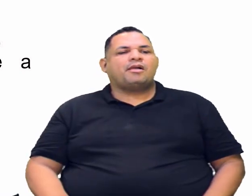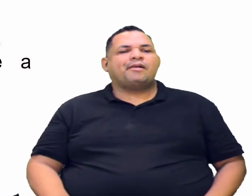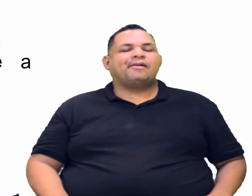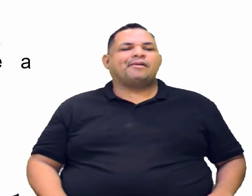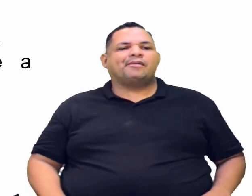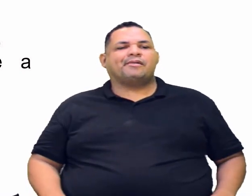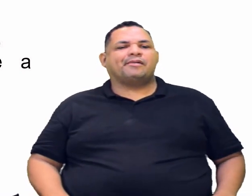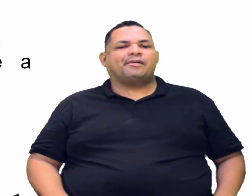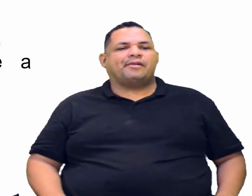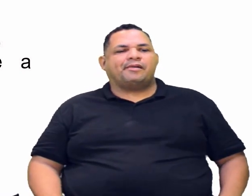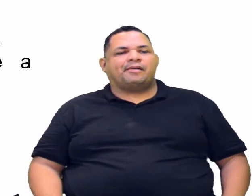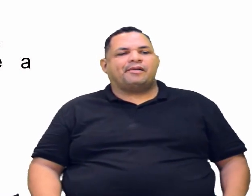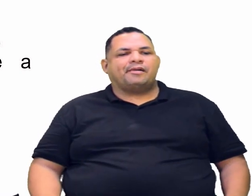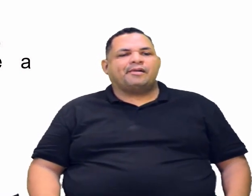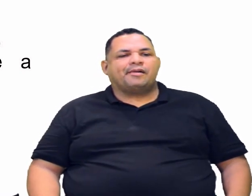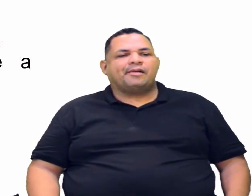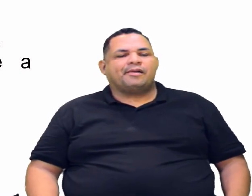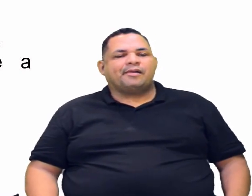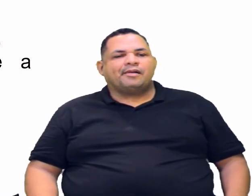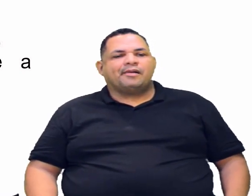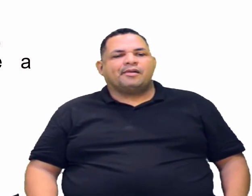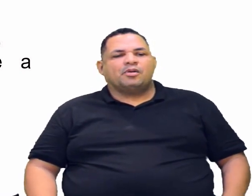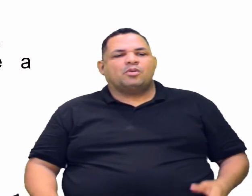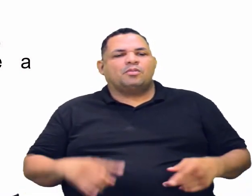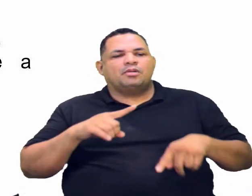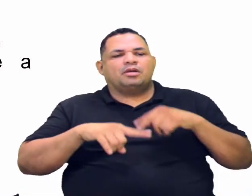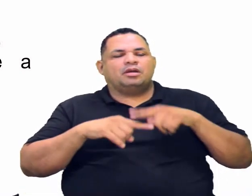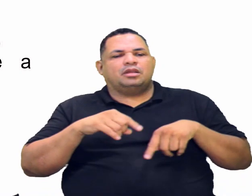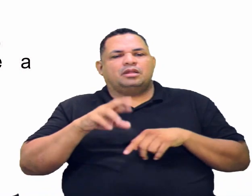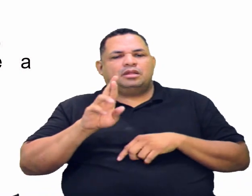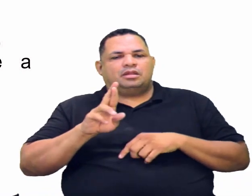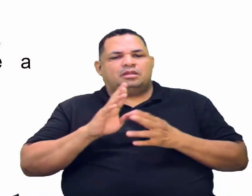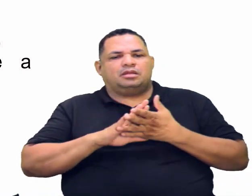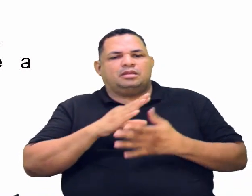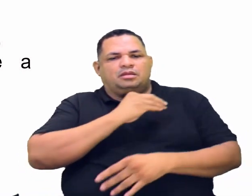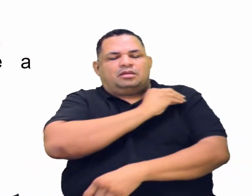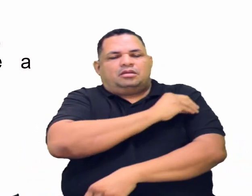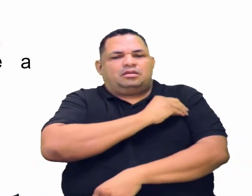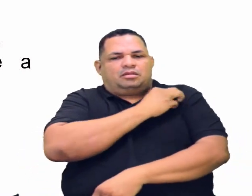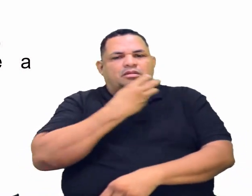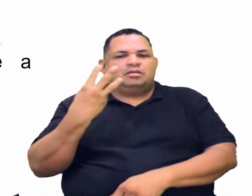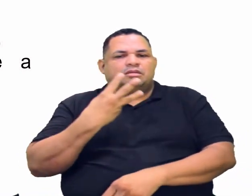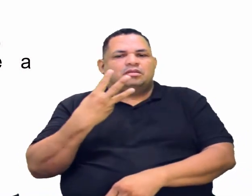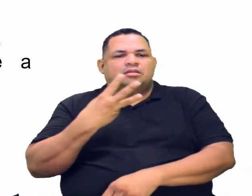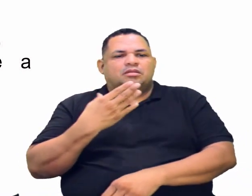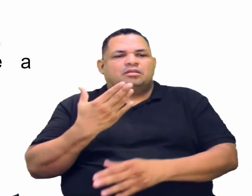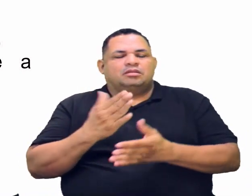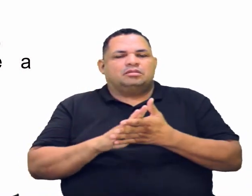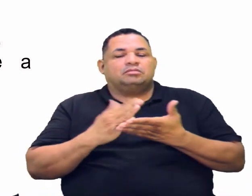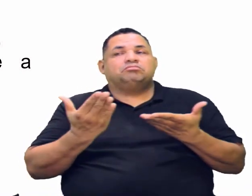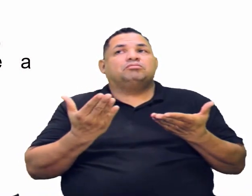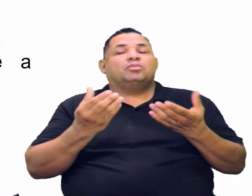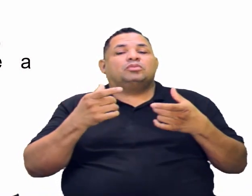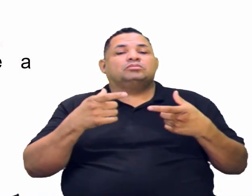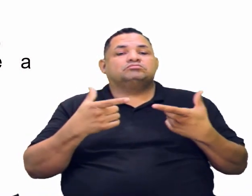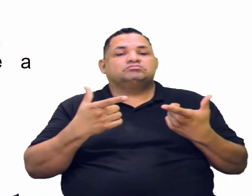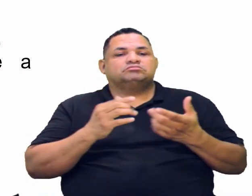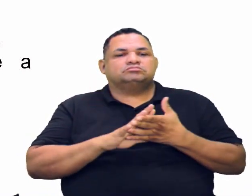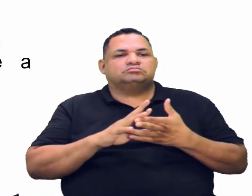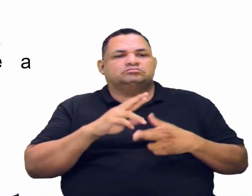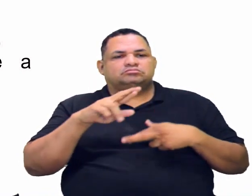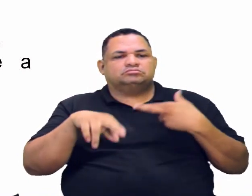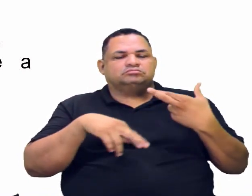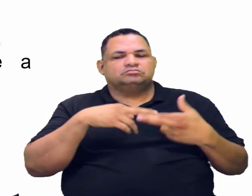reagente é um álcool terciário, por isso sofre oxidação. O reagente de onde, galera? Dessa